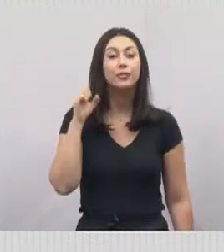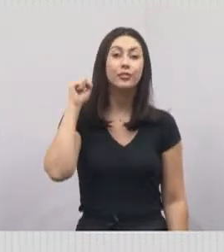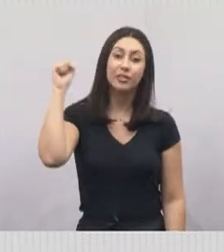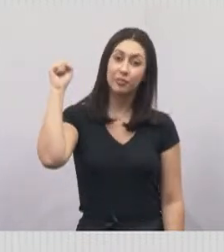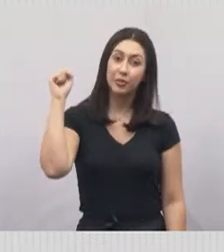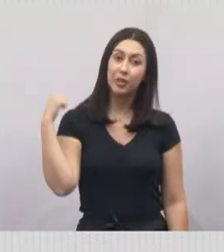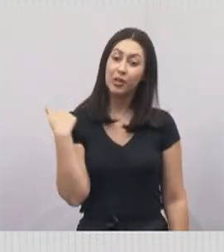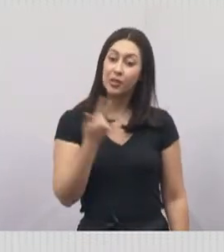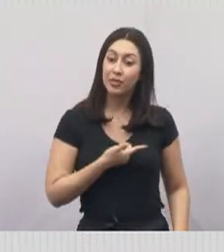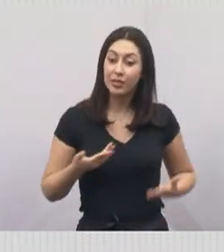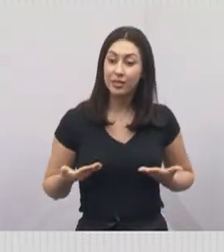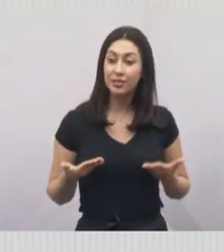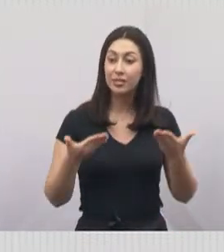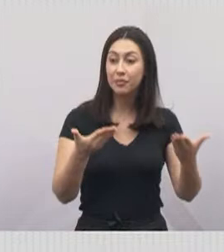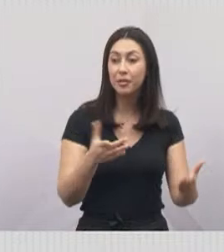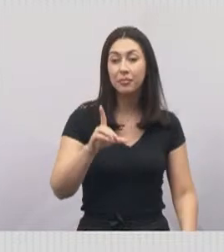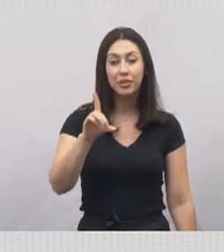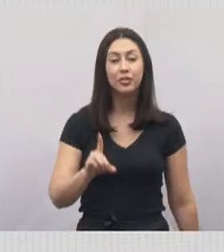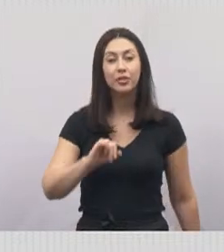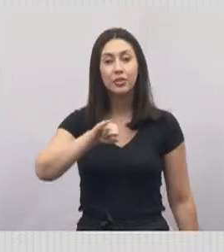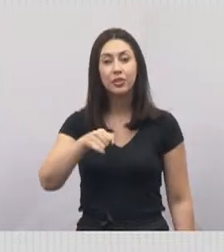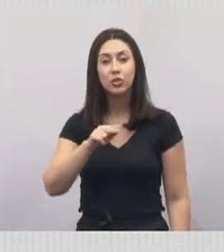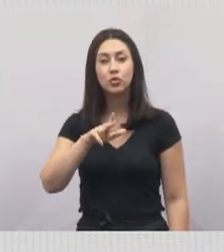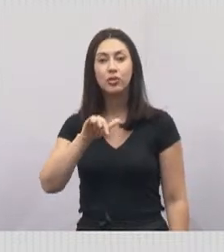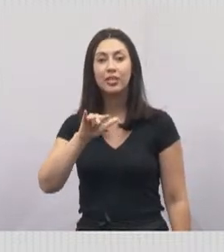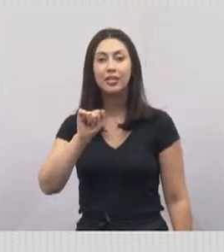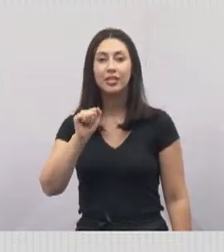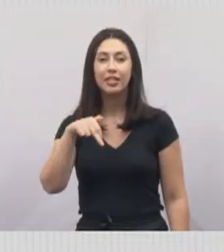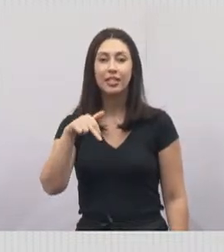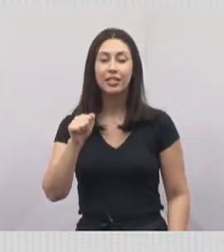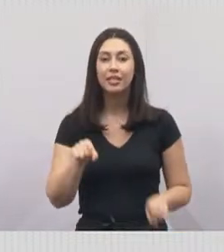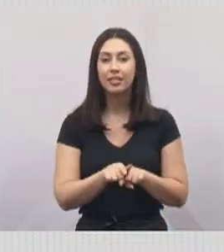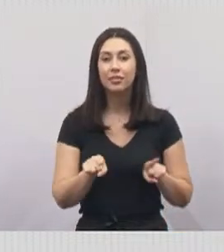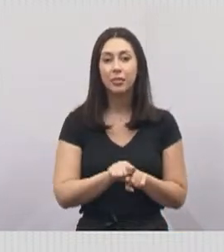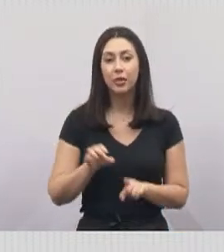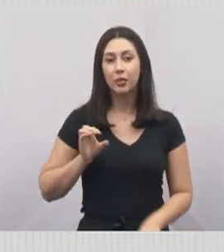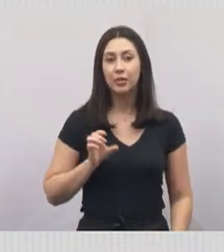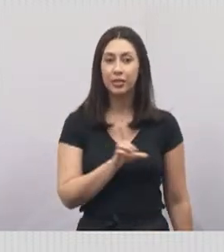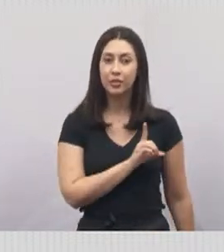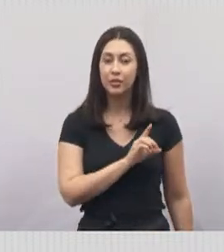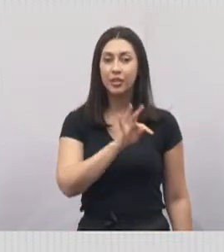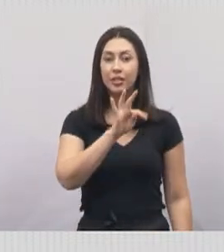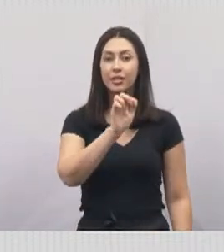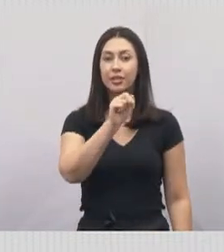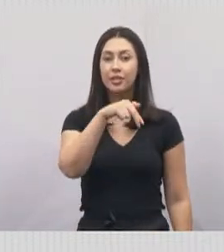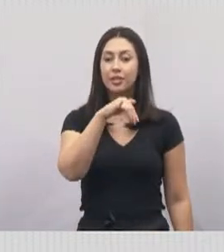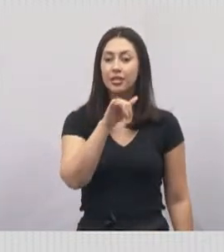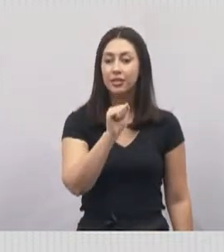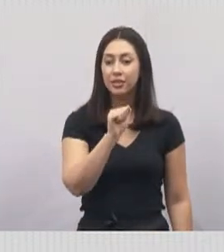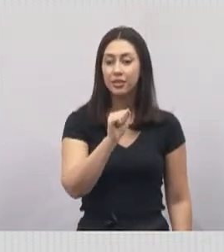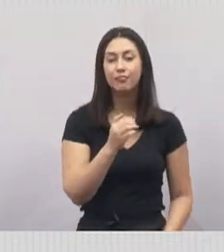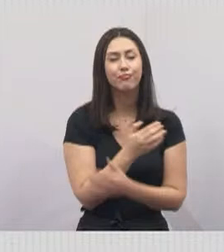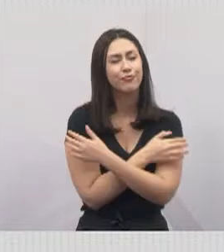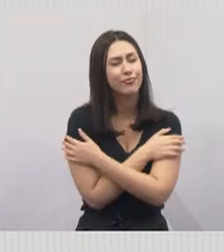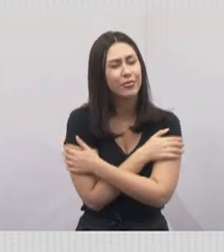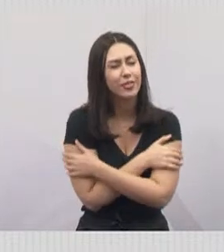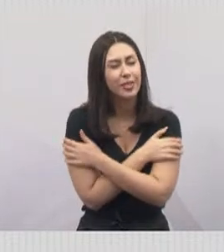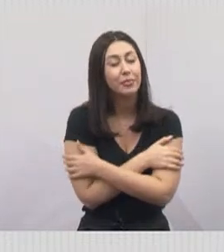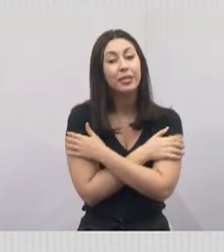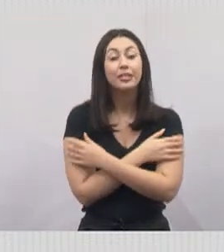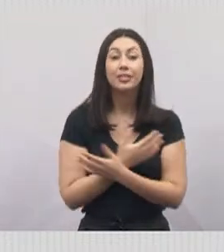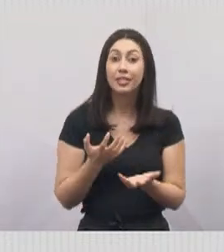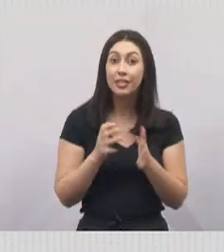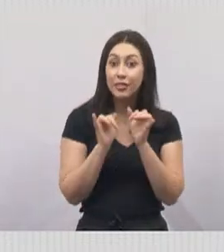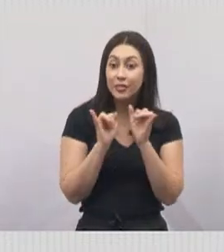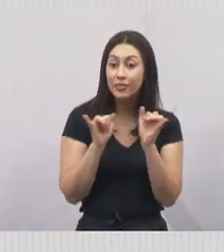E nós fomos recebidos pela diretora Juliana e pela coordenadora Tânia. Um abraço a vocês. E quero